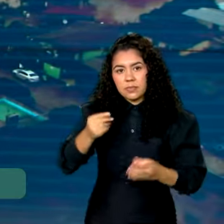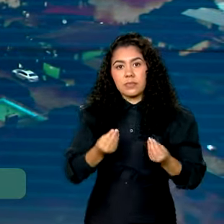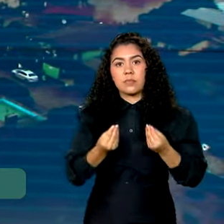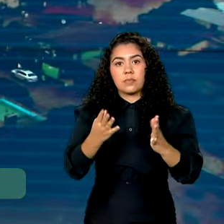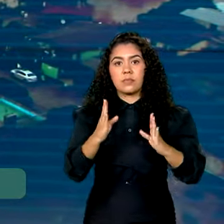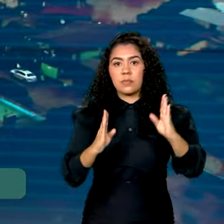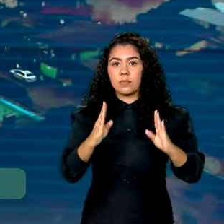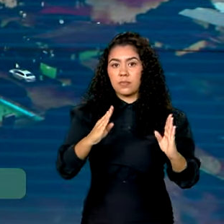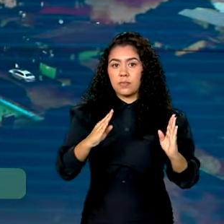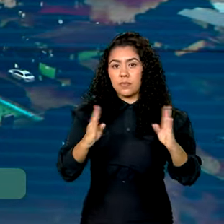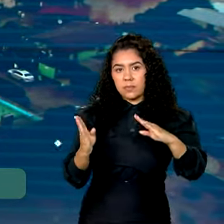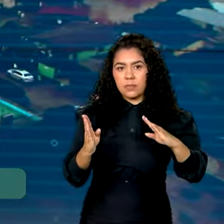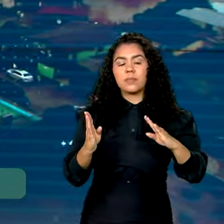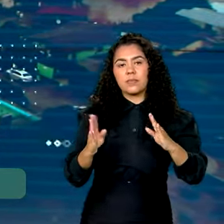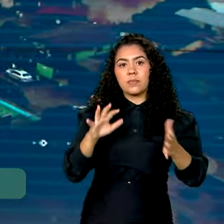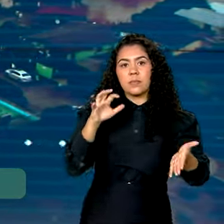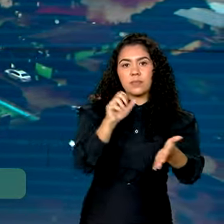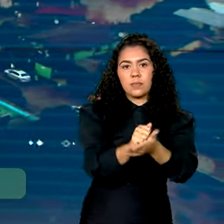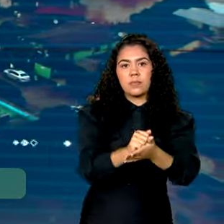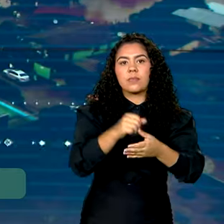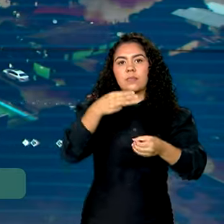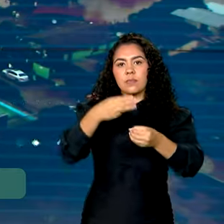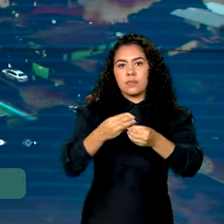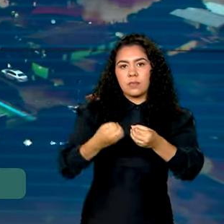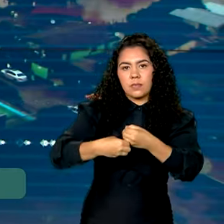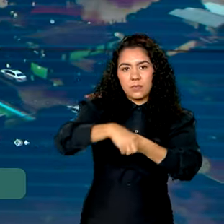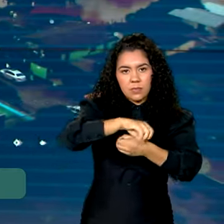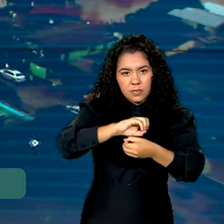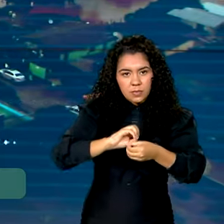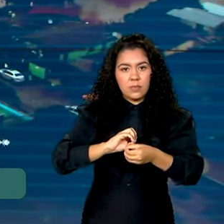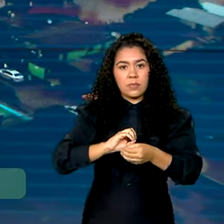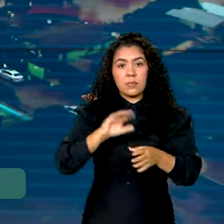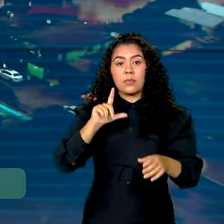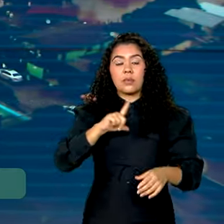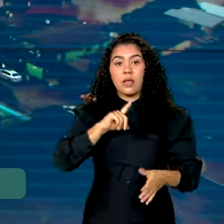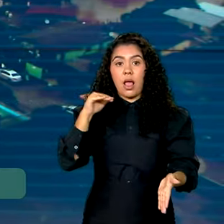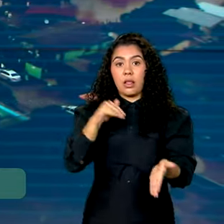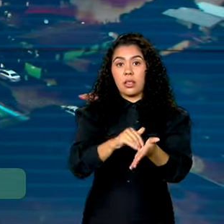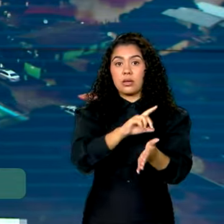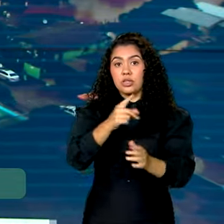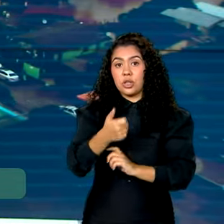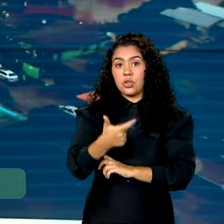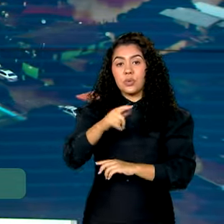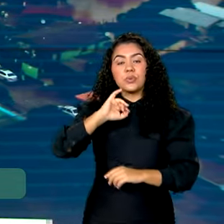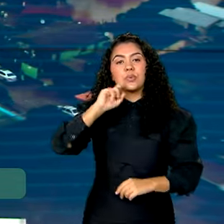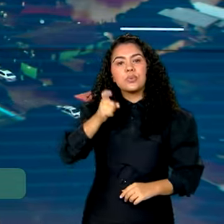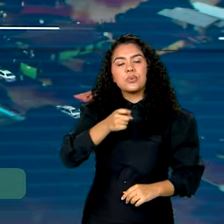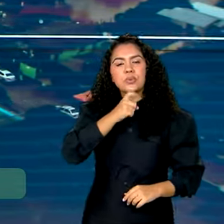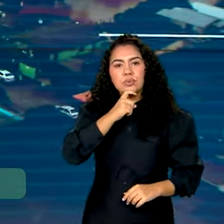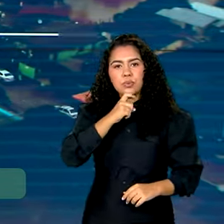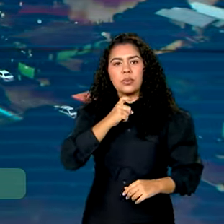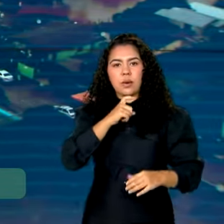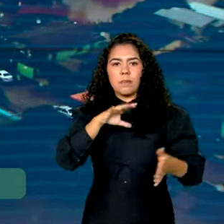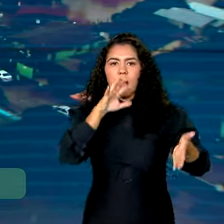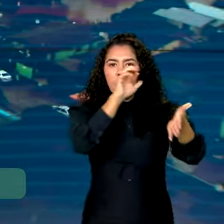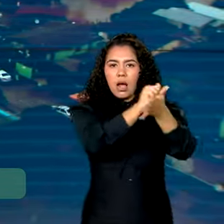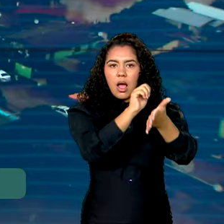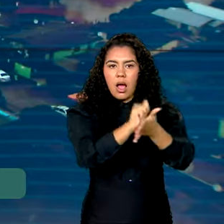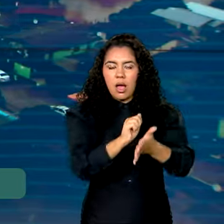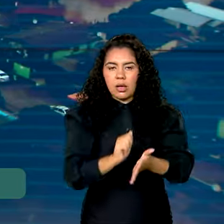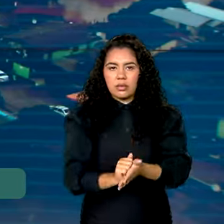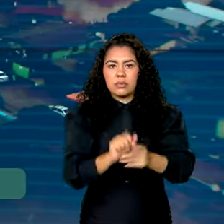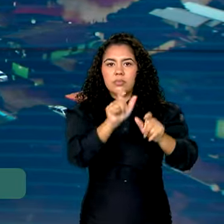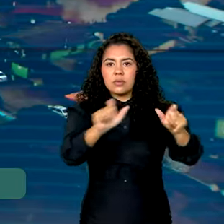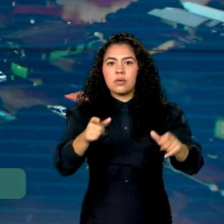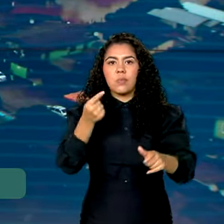auxílio reconstrução. Municípios têm até 12 de julho agora para incluir beneficiários para receber o benefício